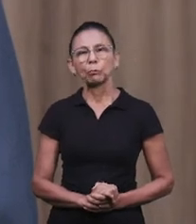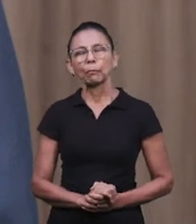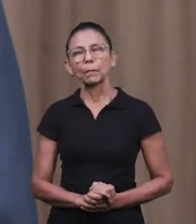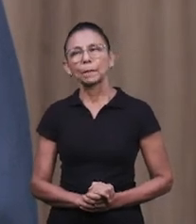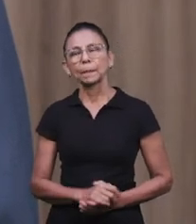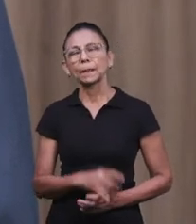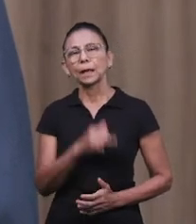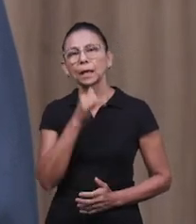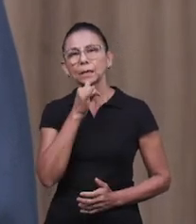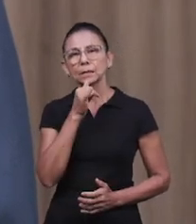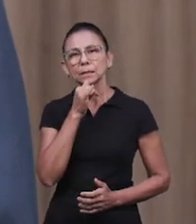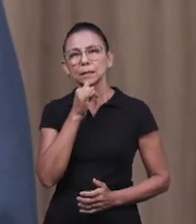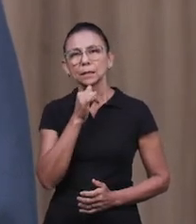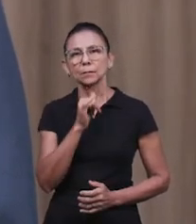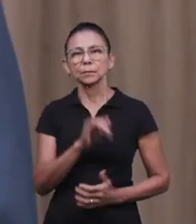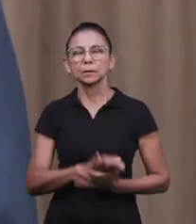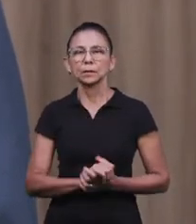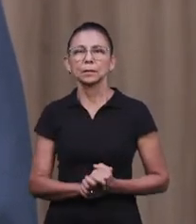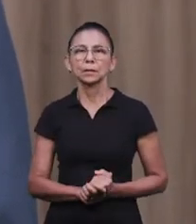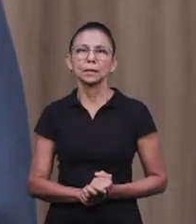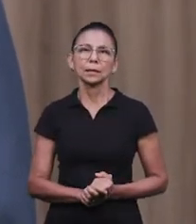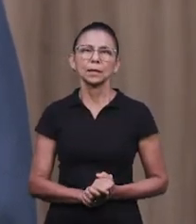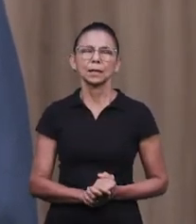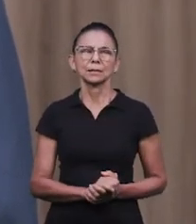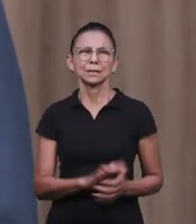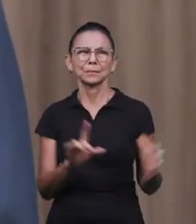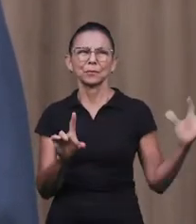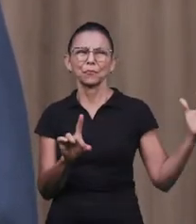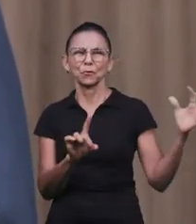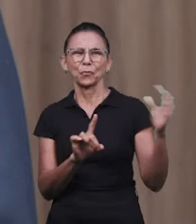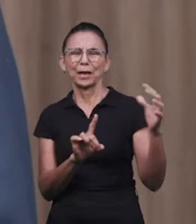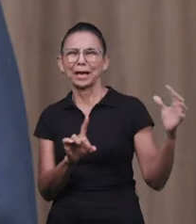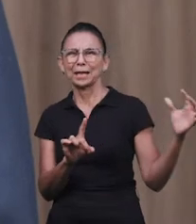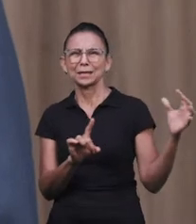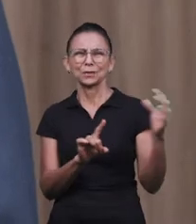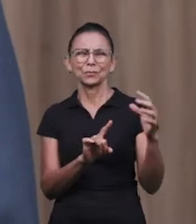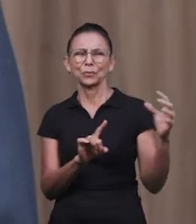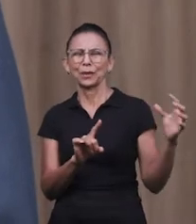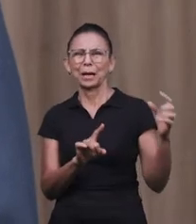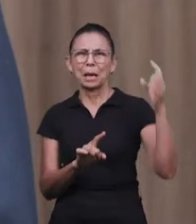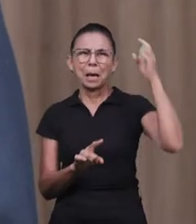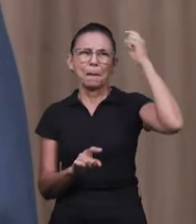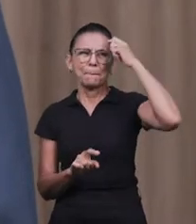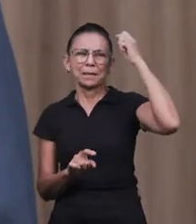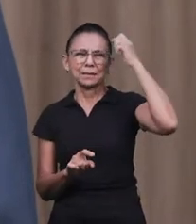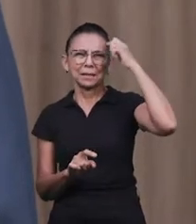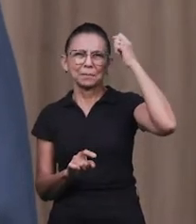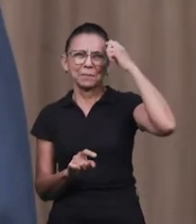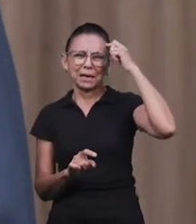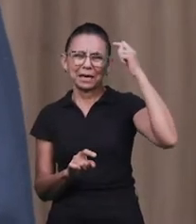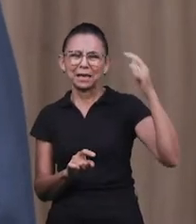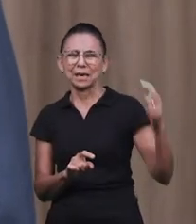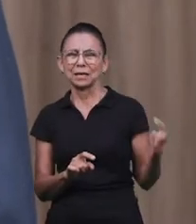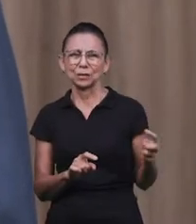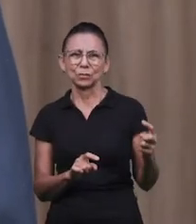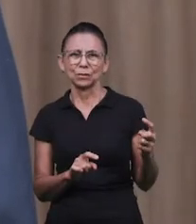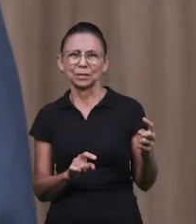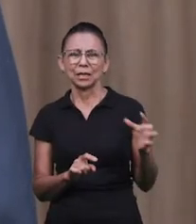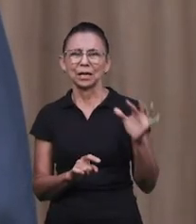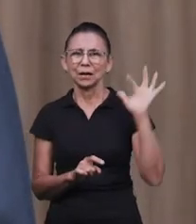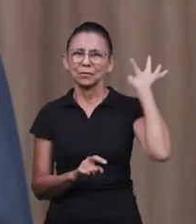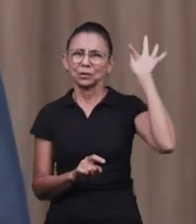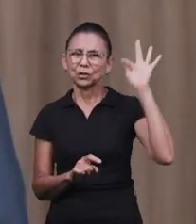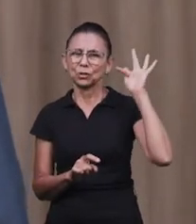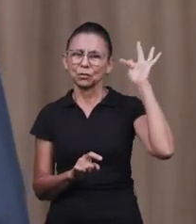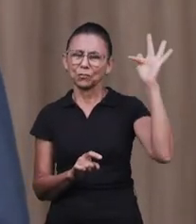sua, faça presa sua. Se alguém nos faça escravize pelos seus pensamentos, suas ideias, nos faça, nos arraste para as suas